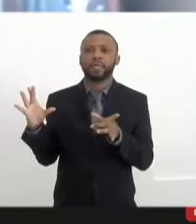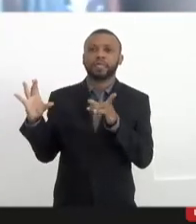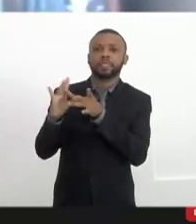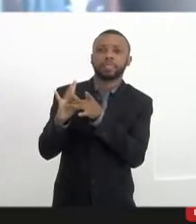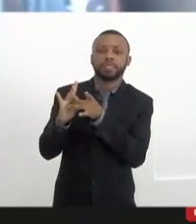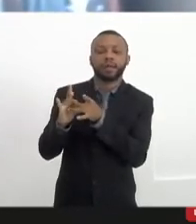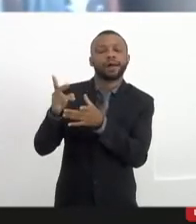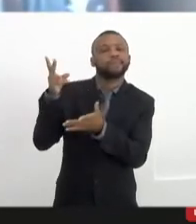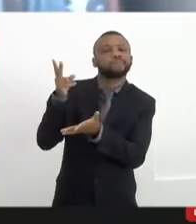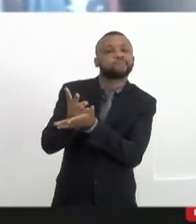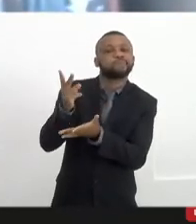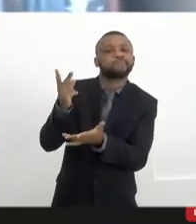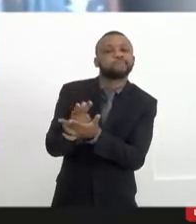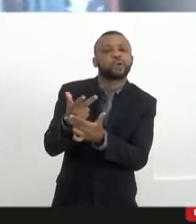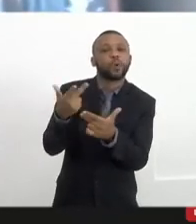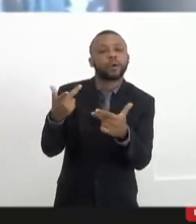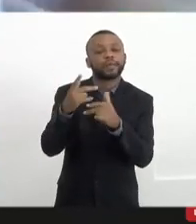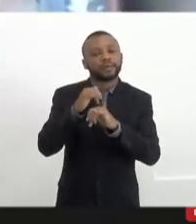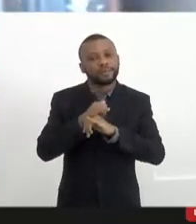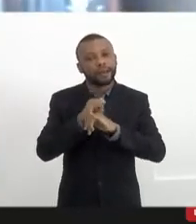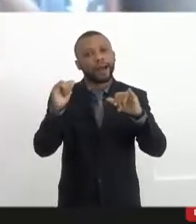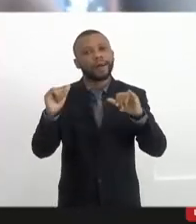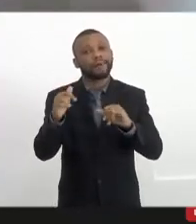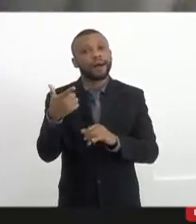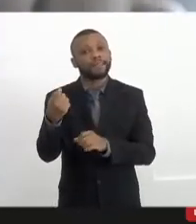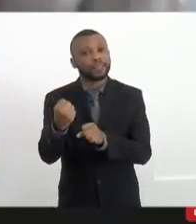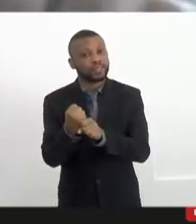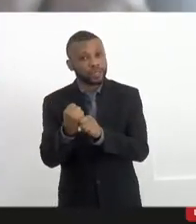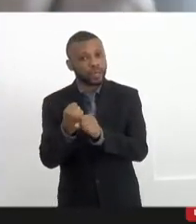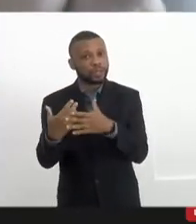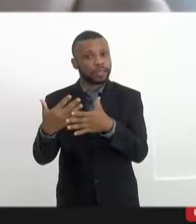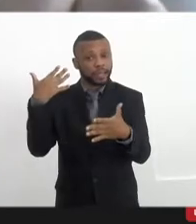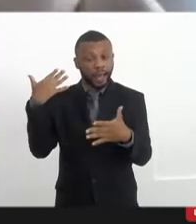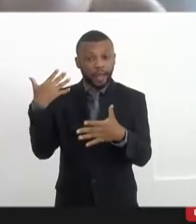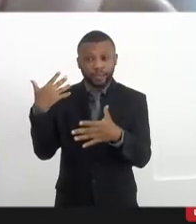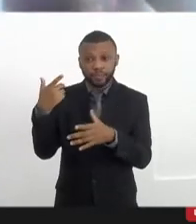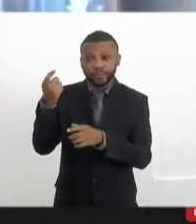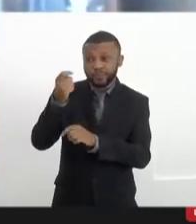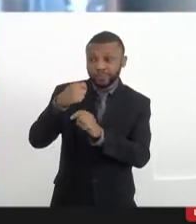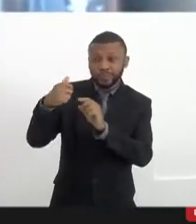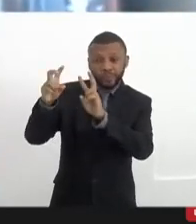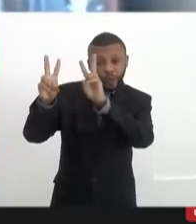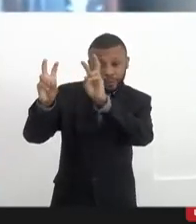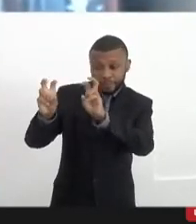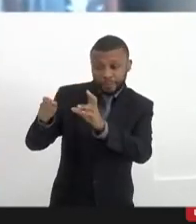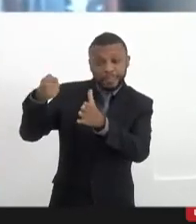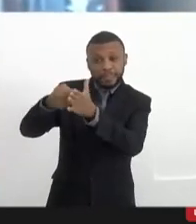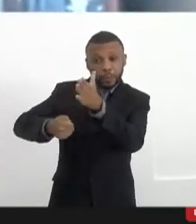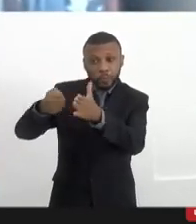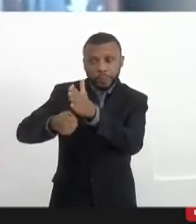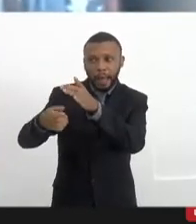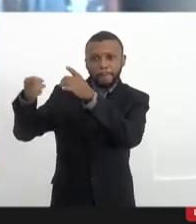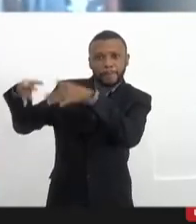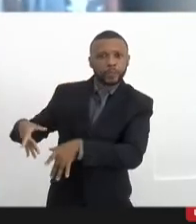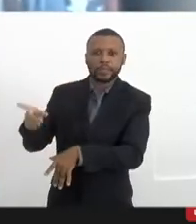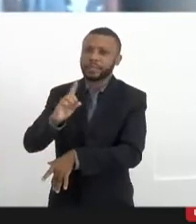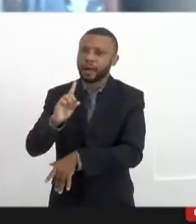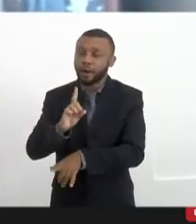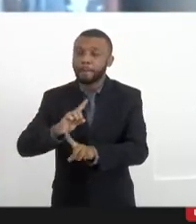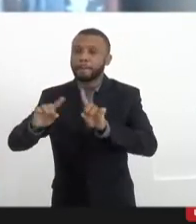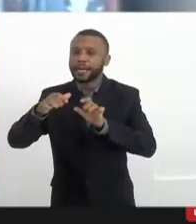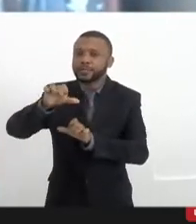mesma coisa que a gente dizia 20 anos atrás. Não abandonar as bandeiras, mas atualizá-las e